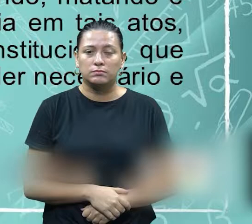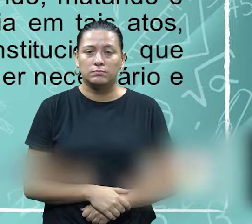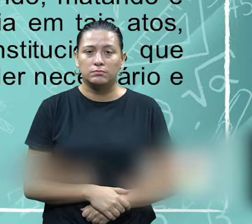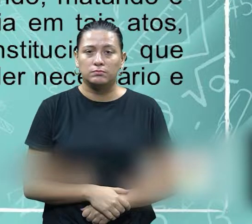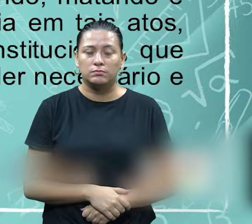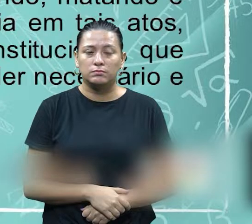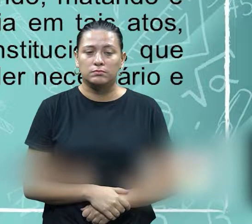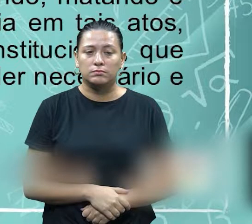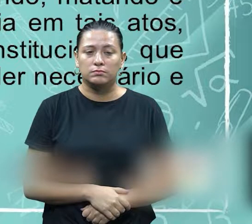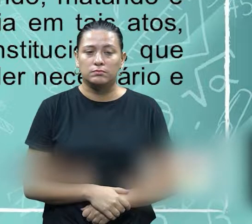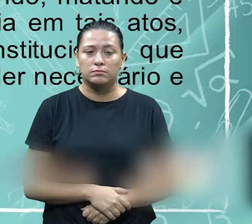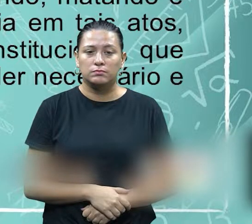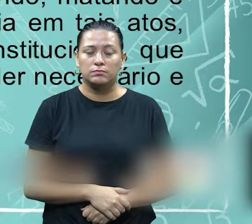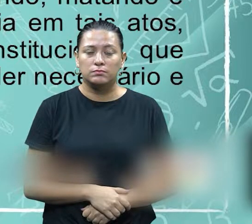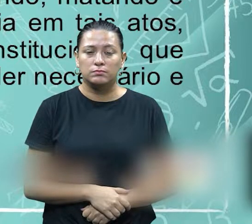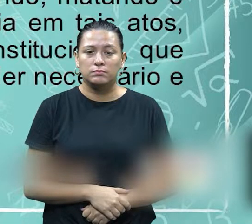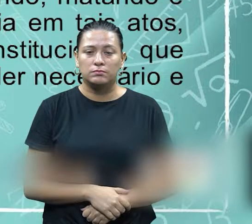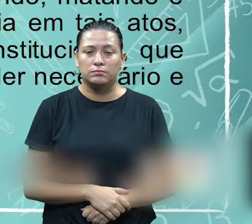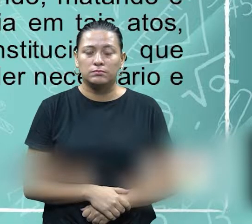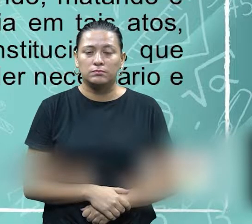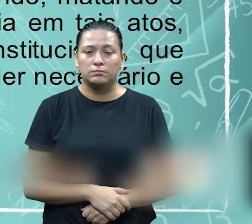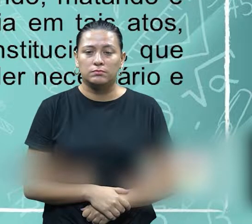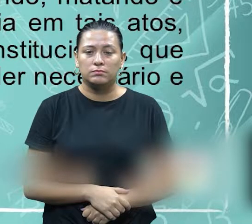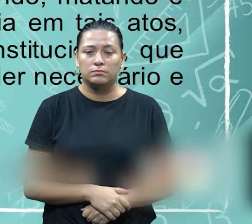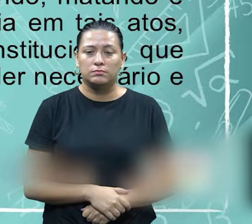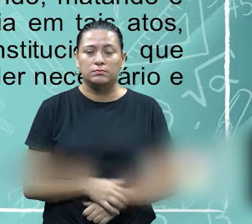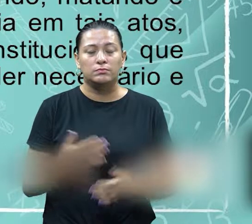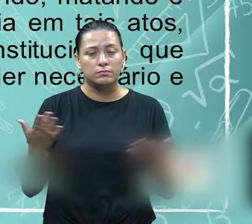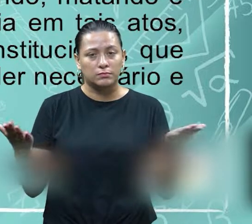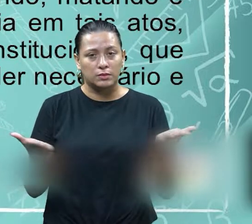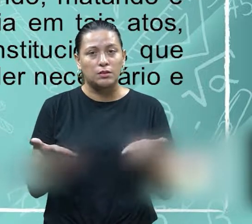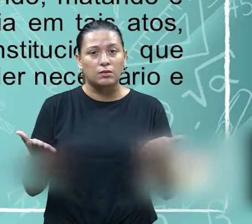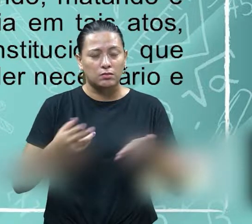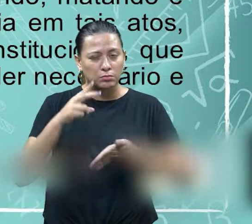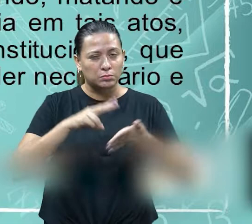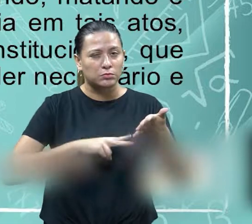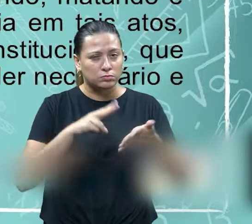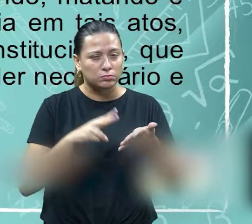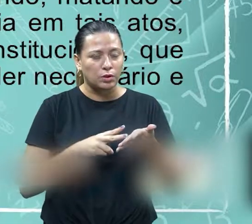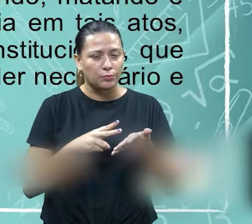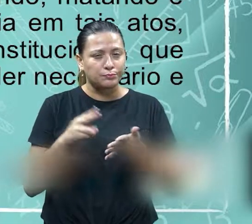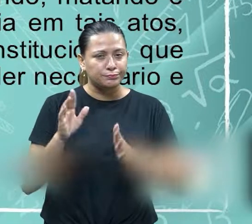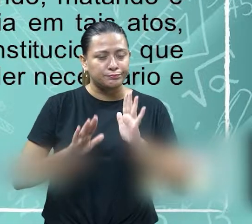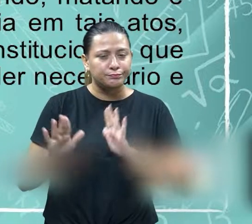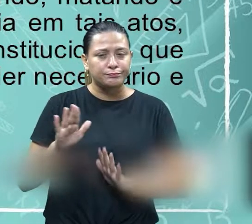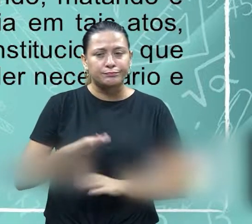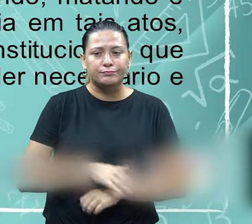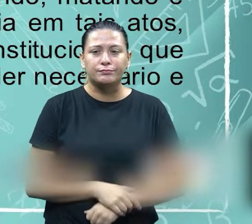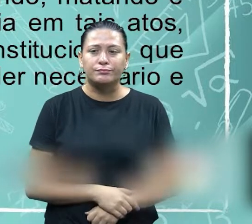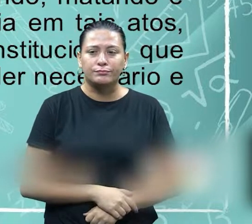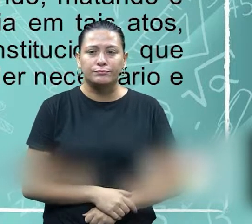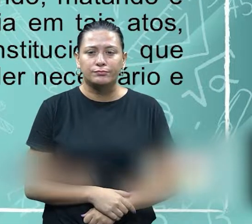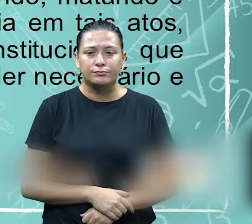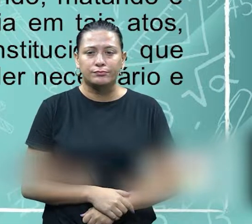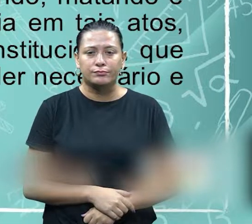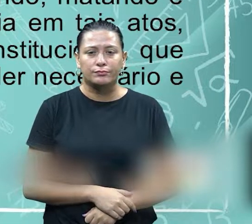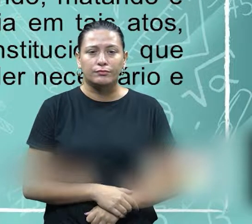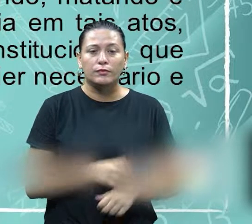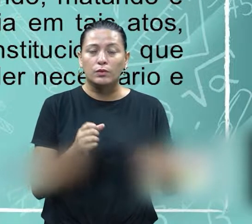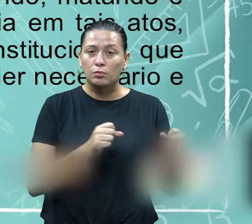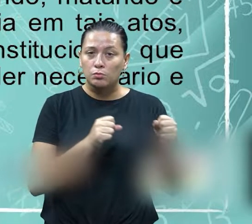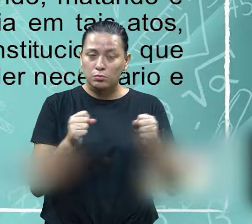porque veja só vamos dar uma bastante clareza uma lida com bastante clareza aqui nesse assunto veja só o poder nas